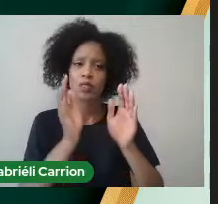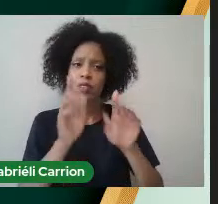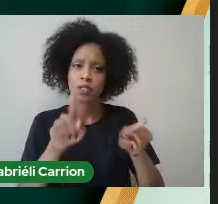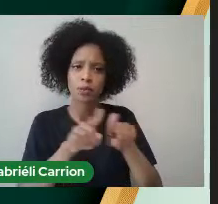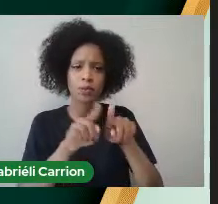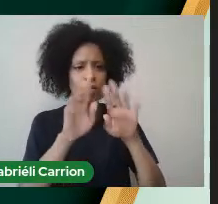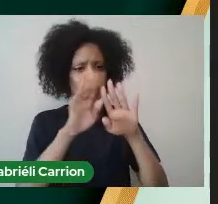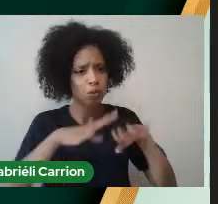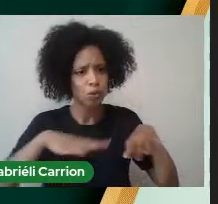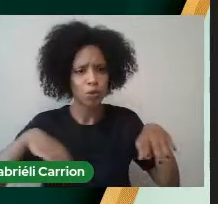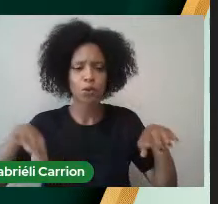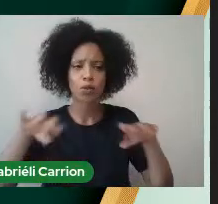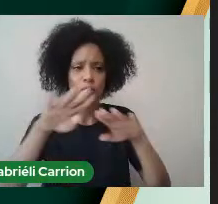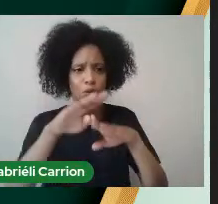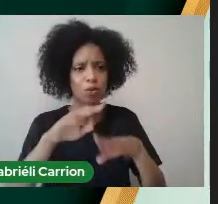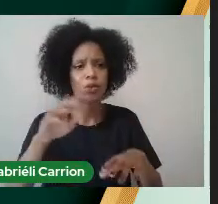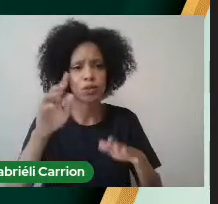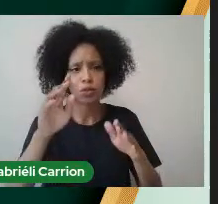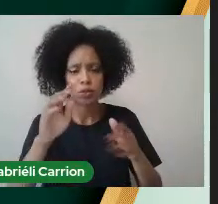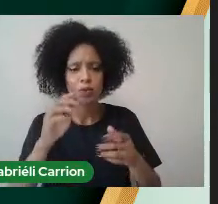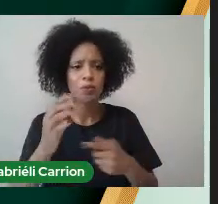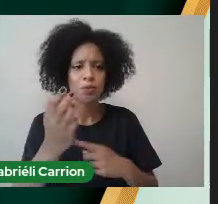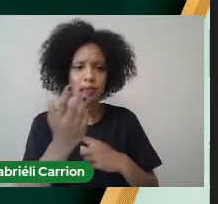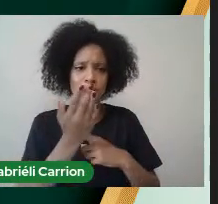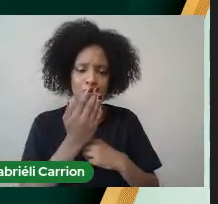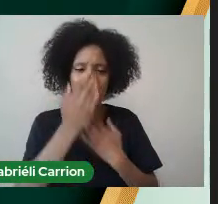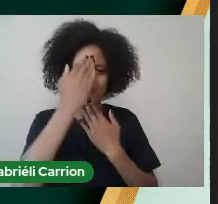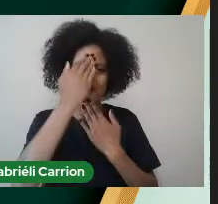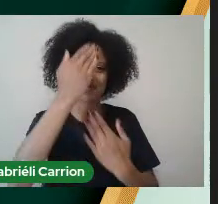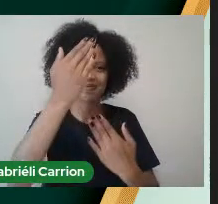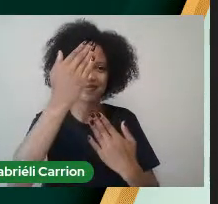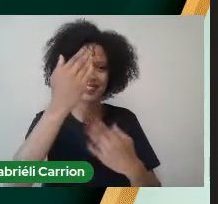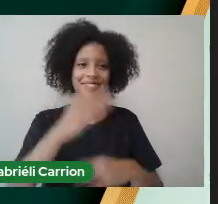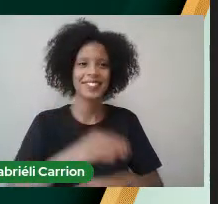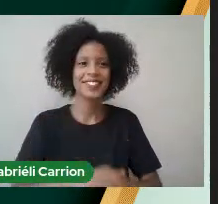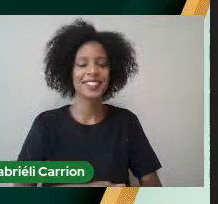forma Me ajudaram a concluir Obrigada